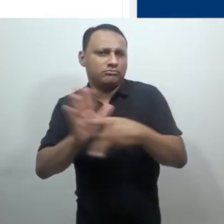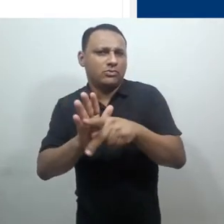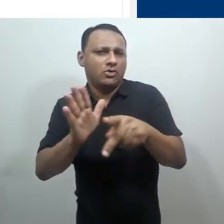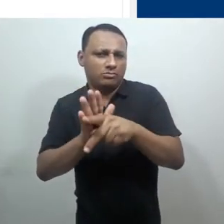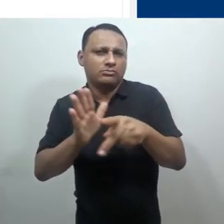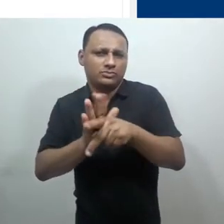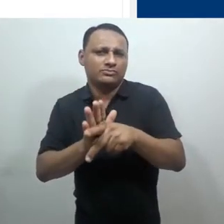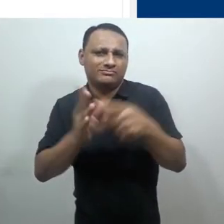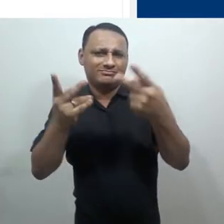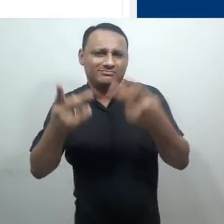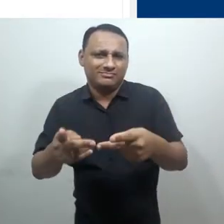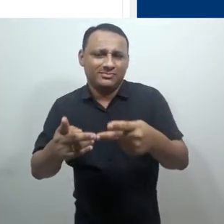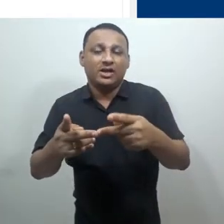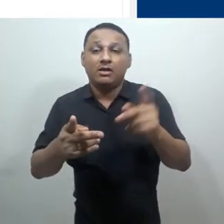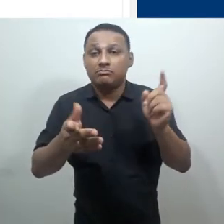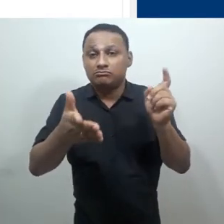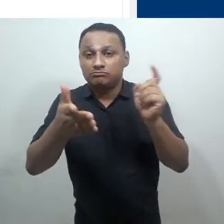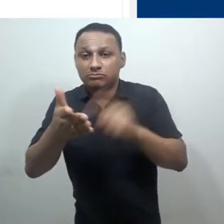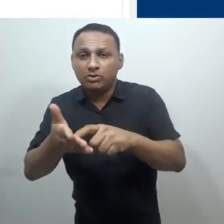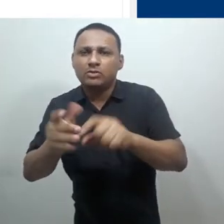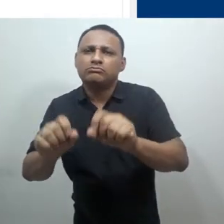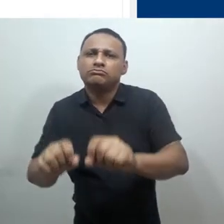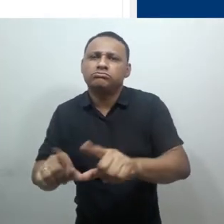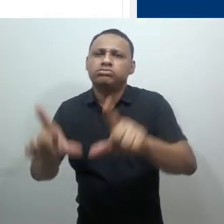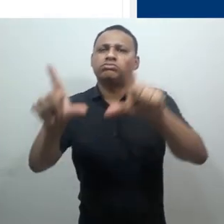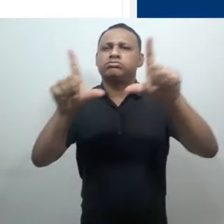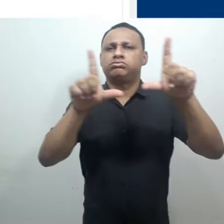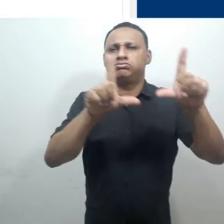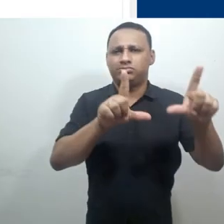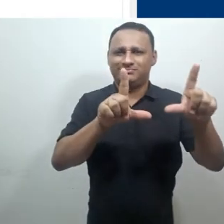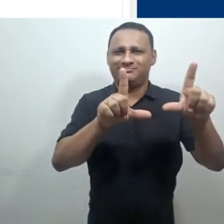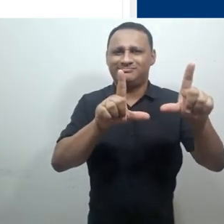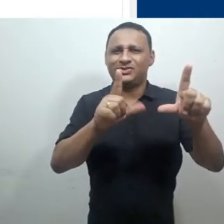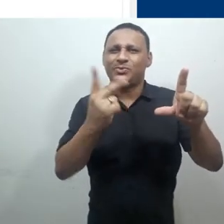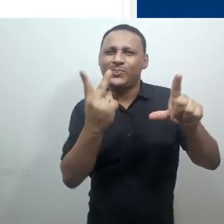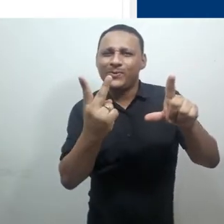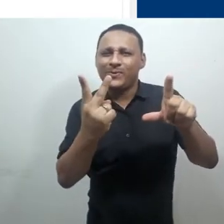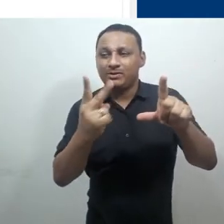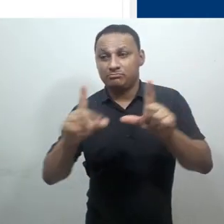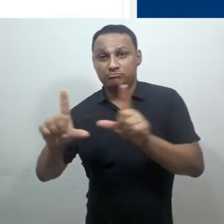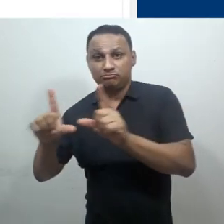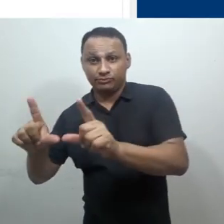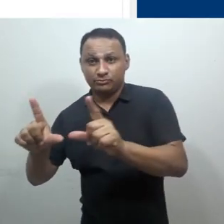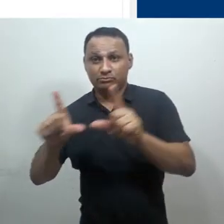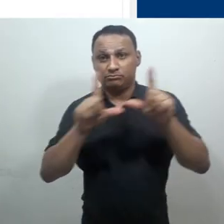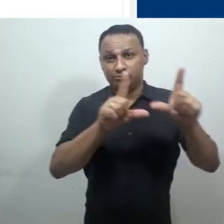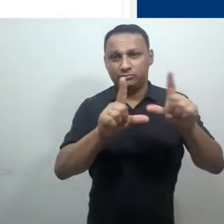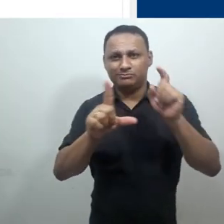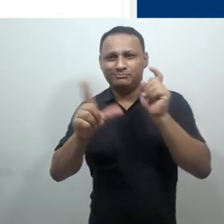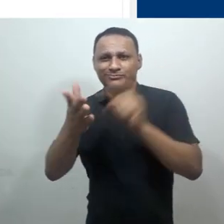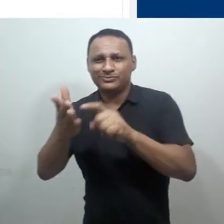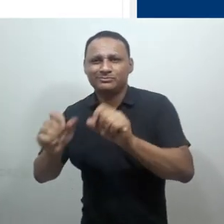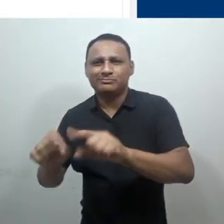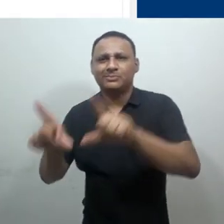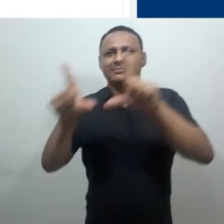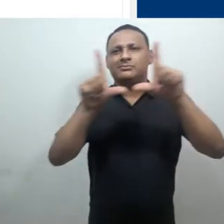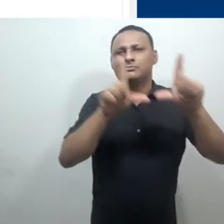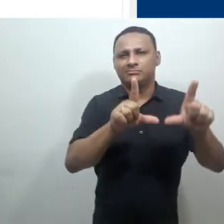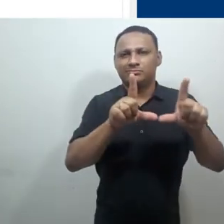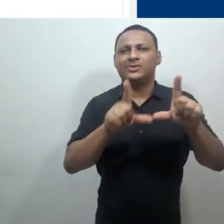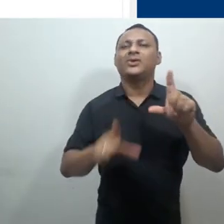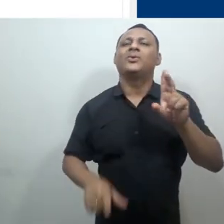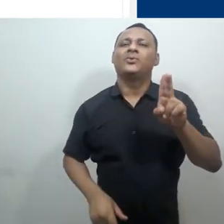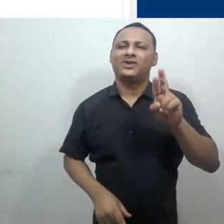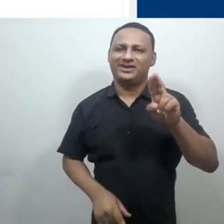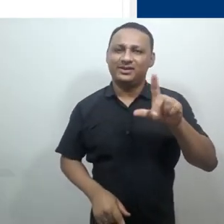configurado neste caso, a URL pode ser aberta em uma nova janela. Clicamos então sobre o recurso do tipo URL.